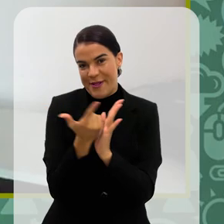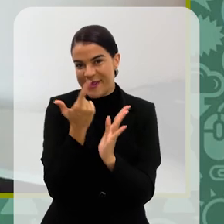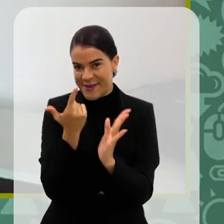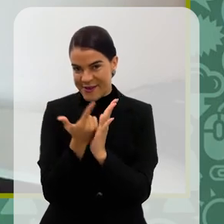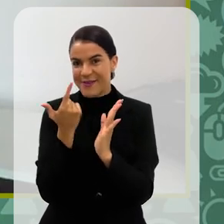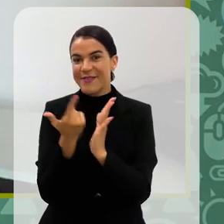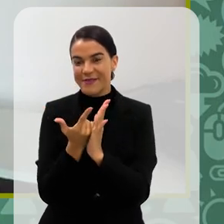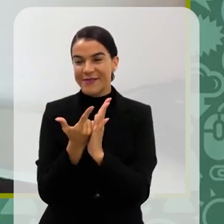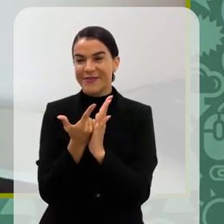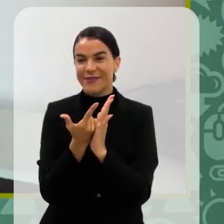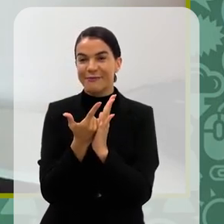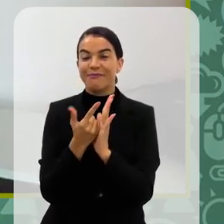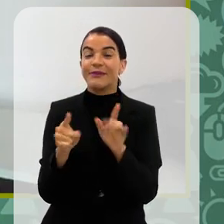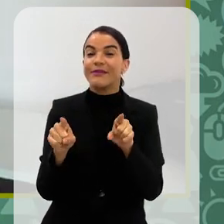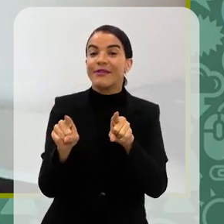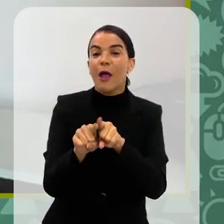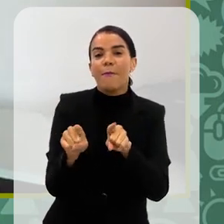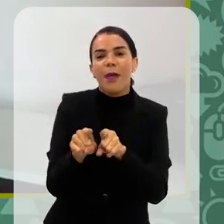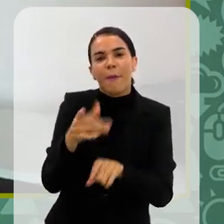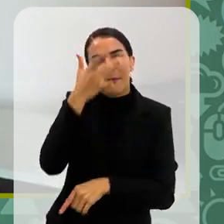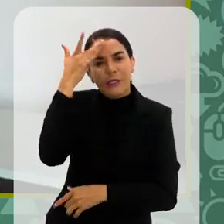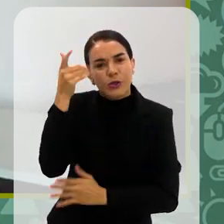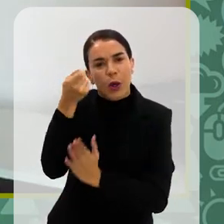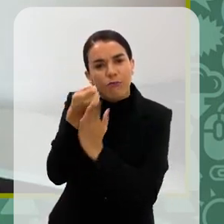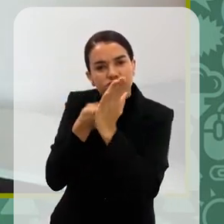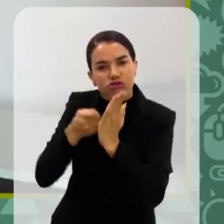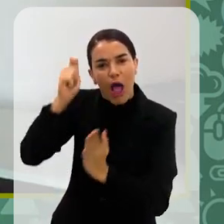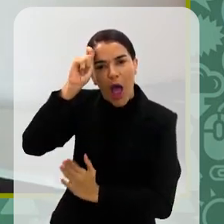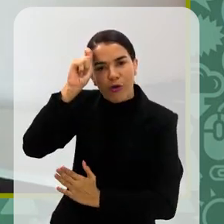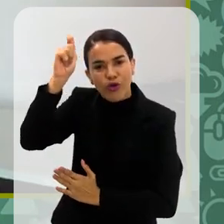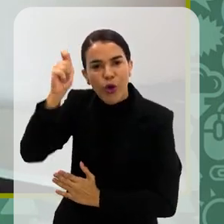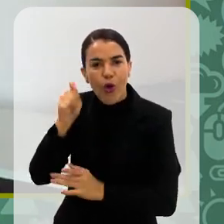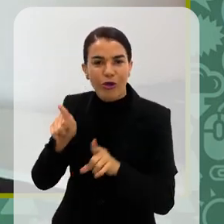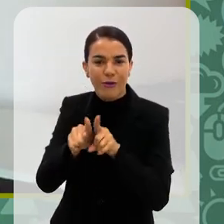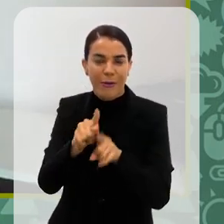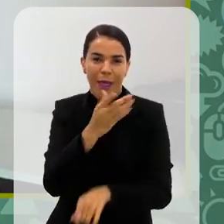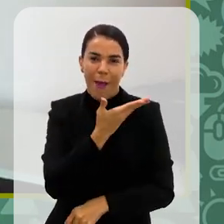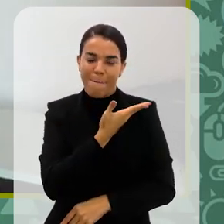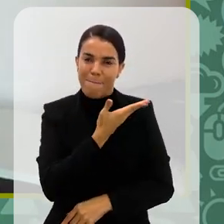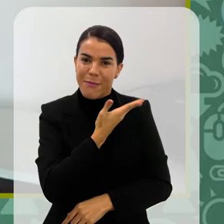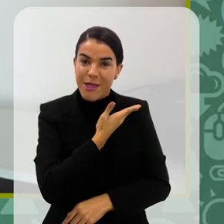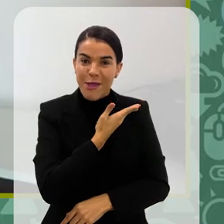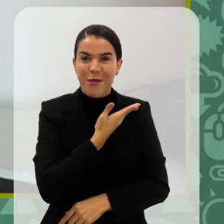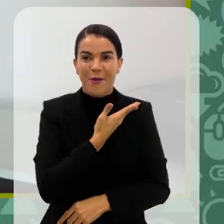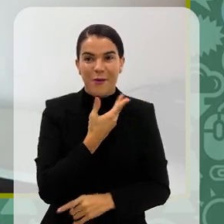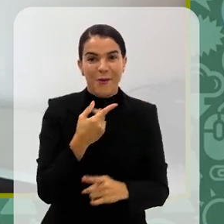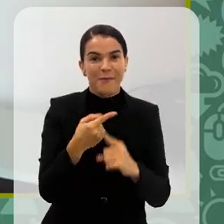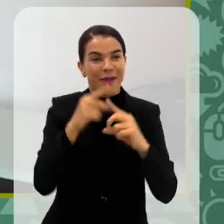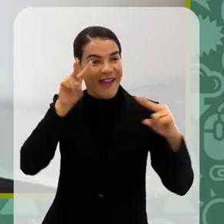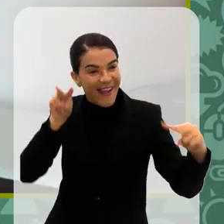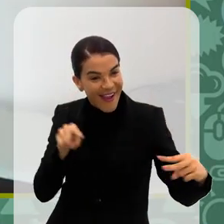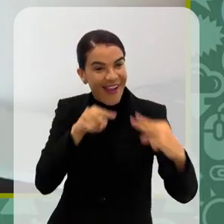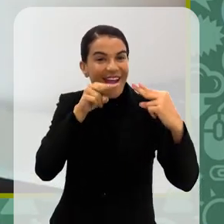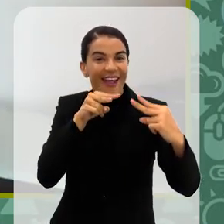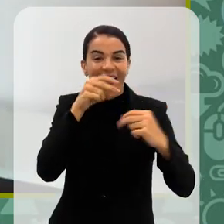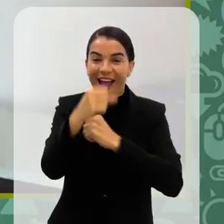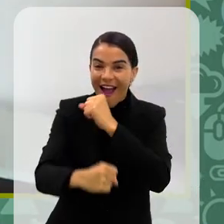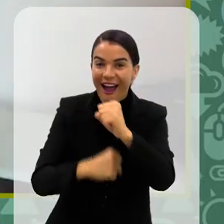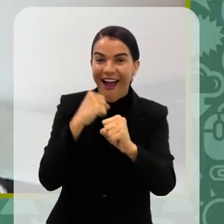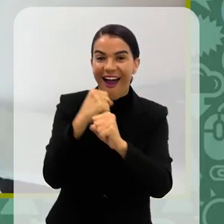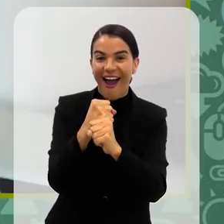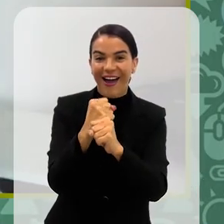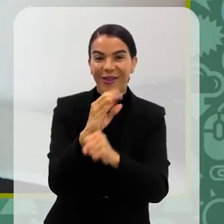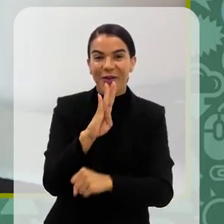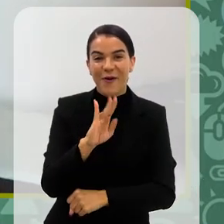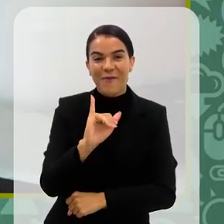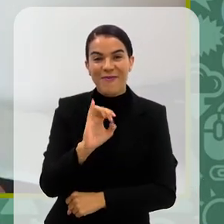é maravilhoso. E também com colegas, autores, com amigos, escritores, que às vezes a gente só se vê todos